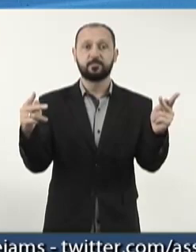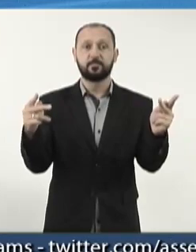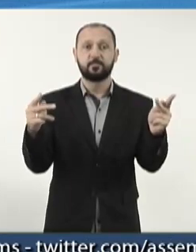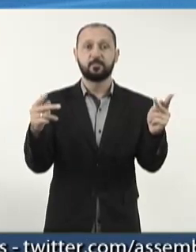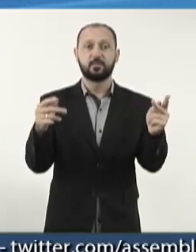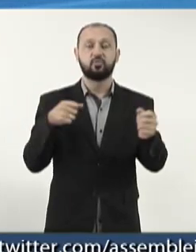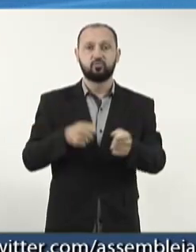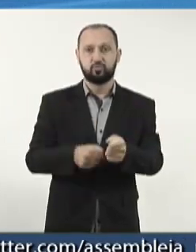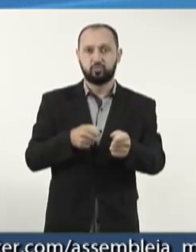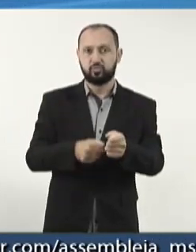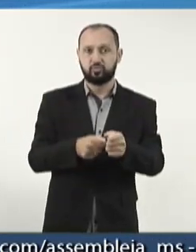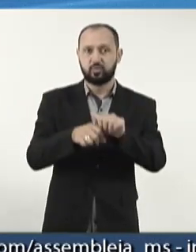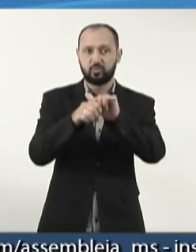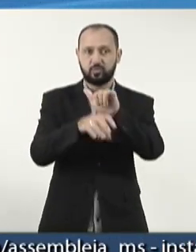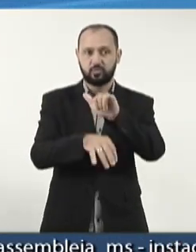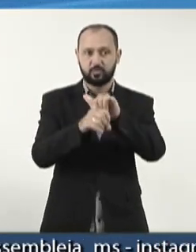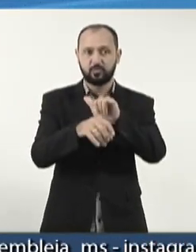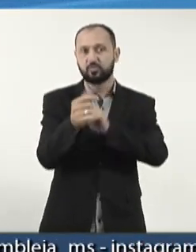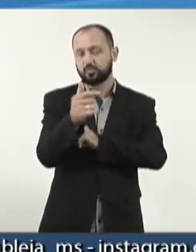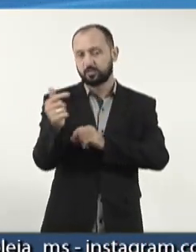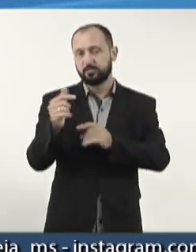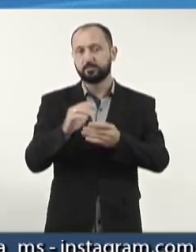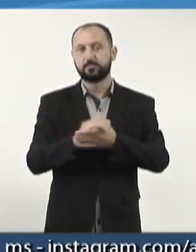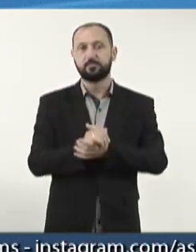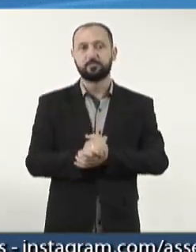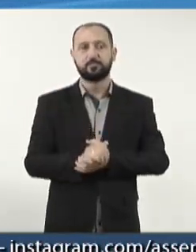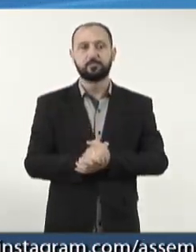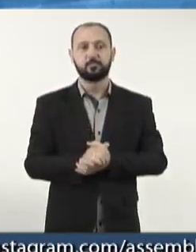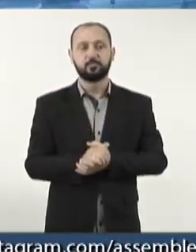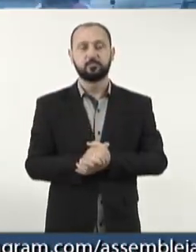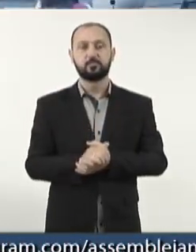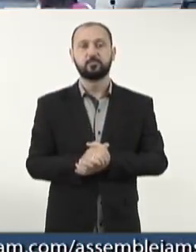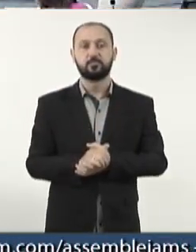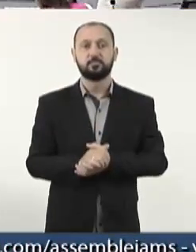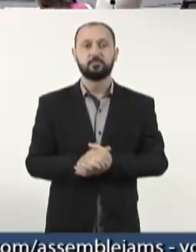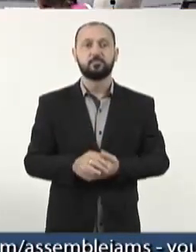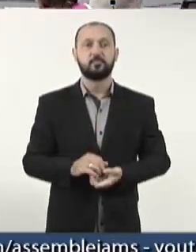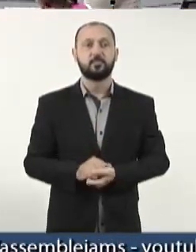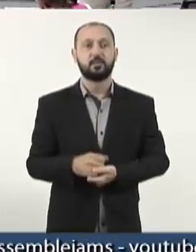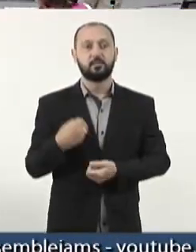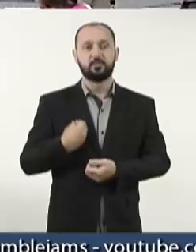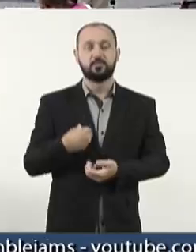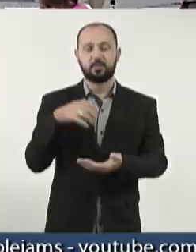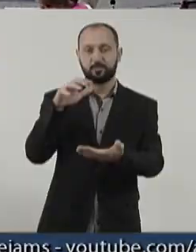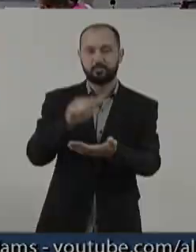passa veneno, certo? Com vento não passa veneno. Registrado, deputado.